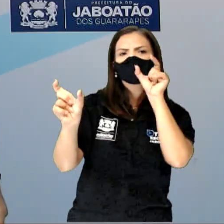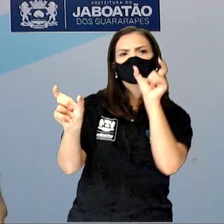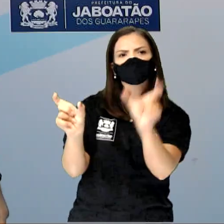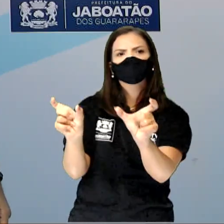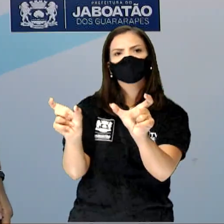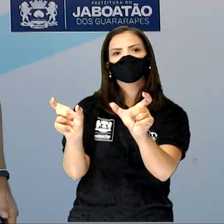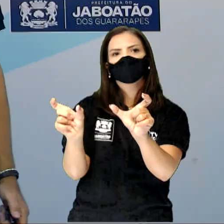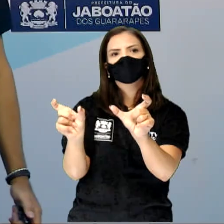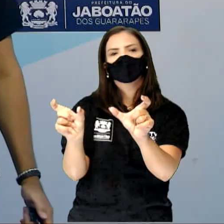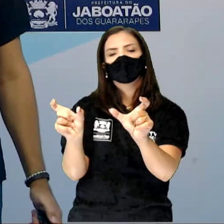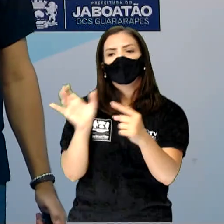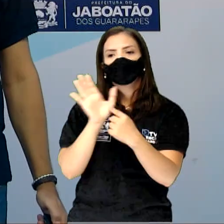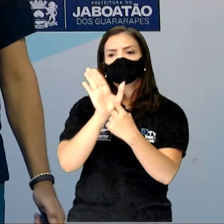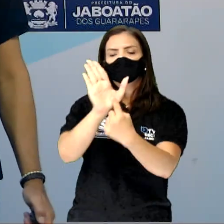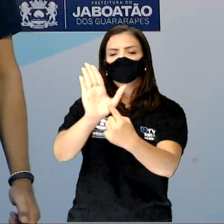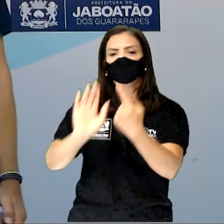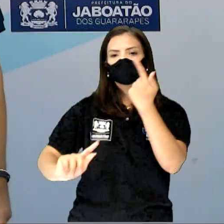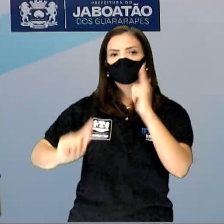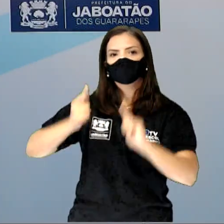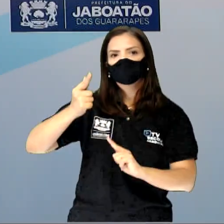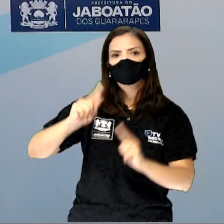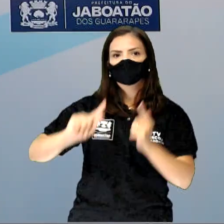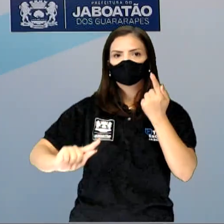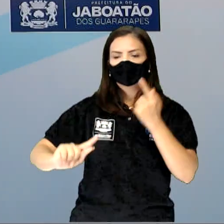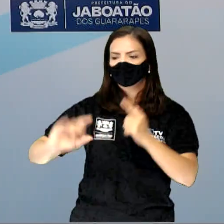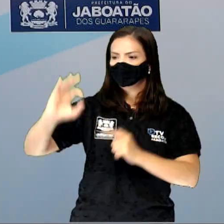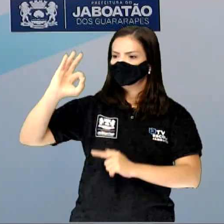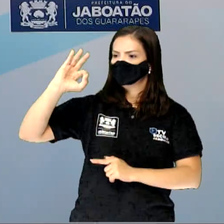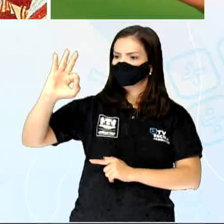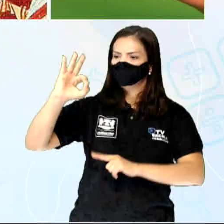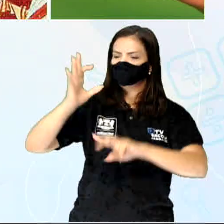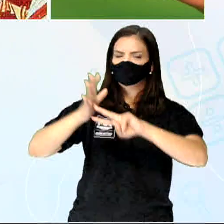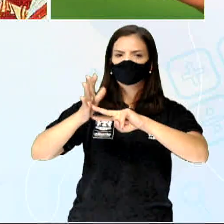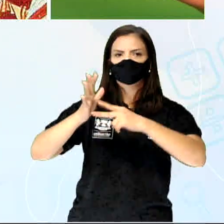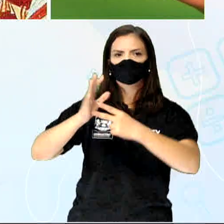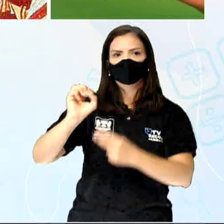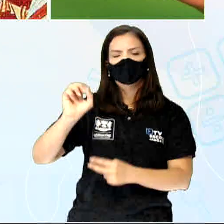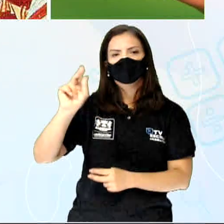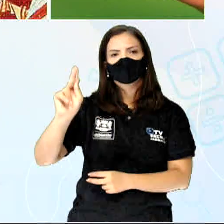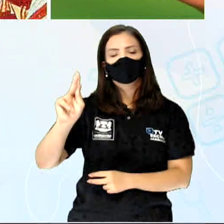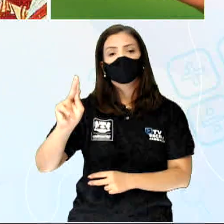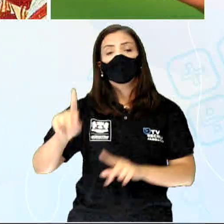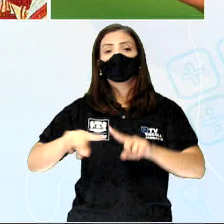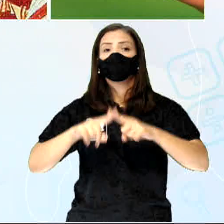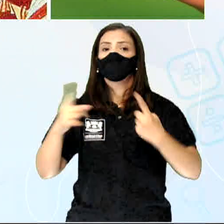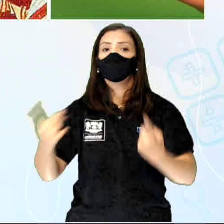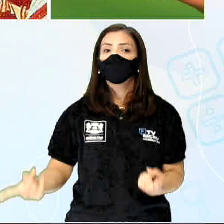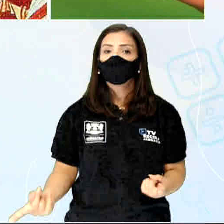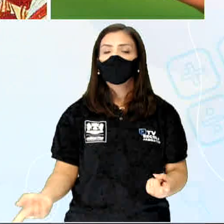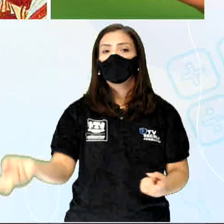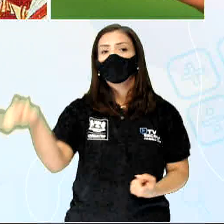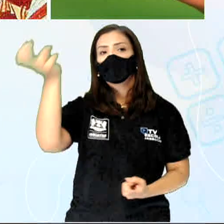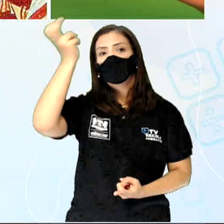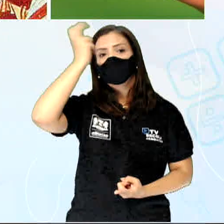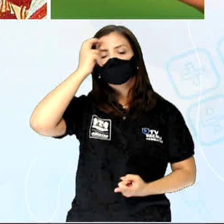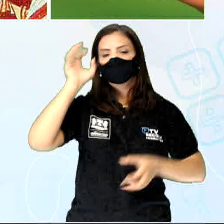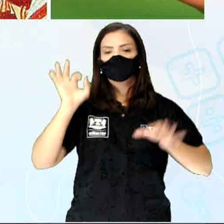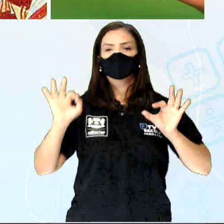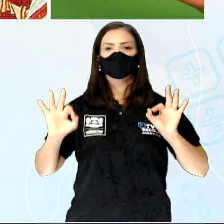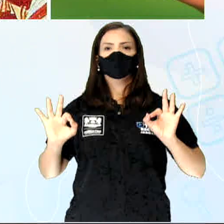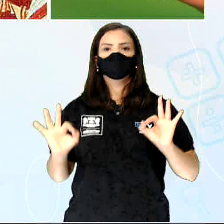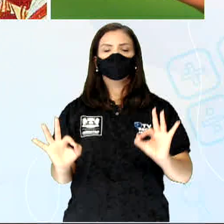no entanto, na cultura budista, esse sinal, ele representa a discussão